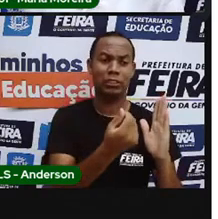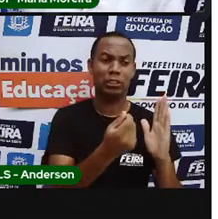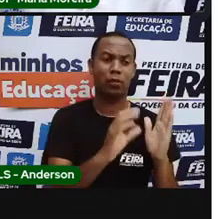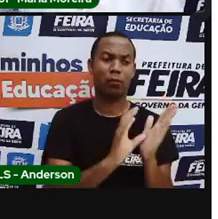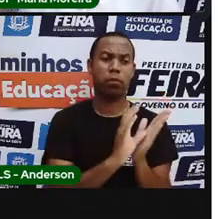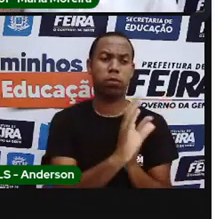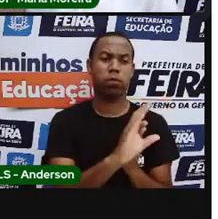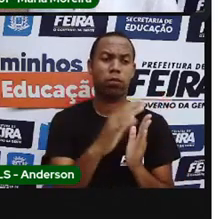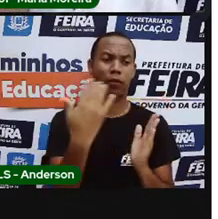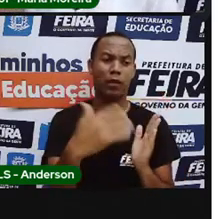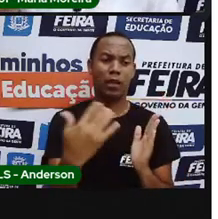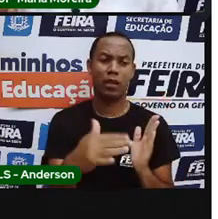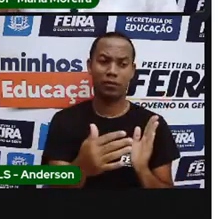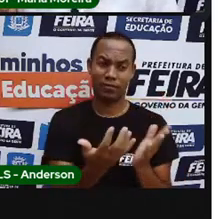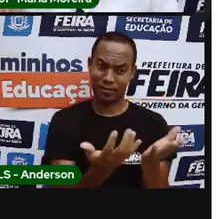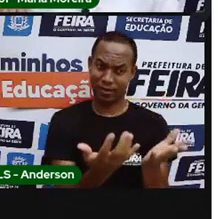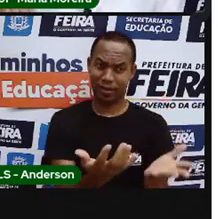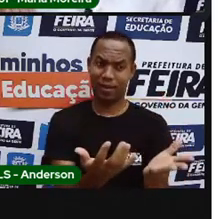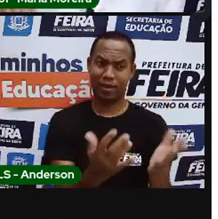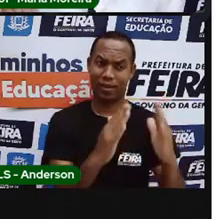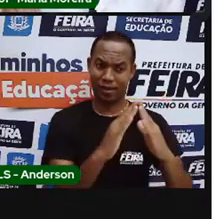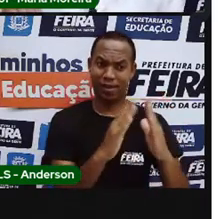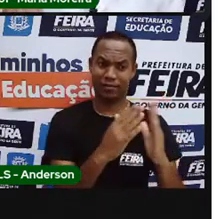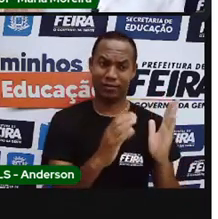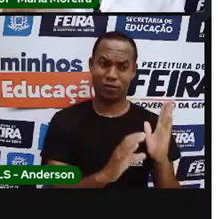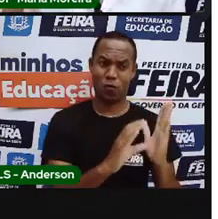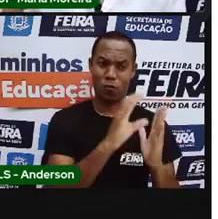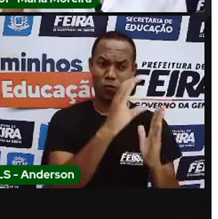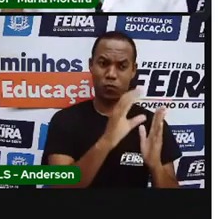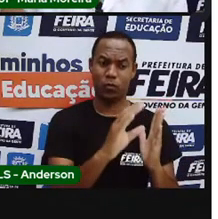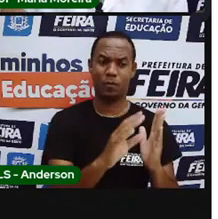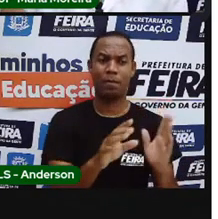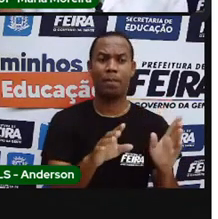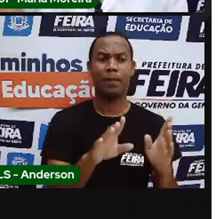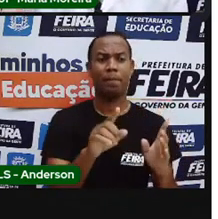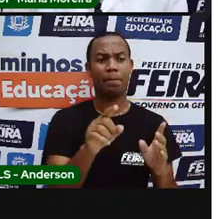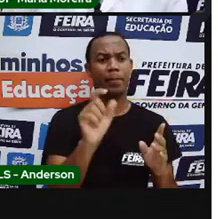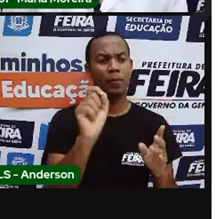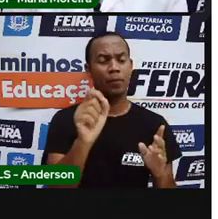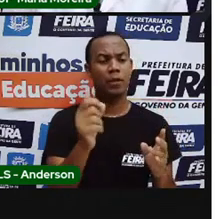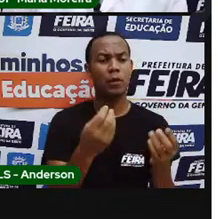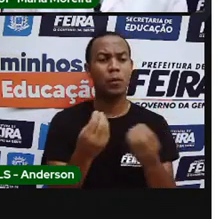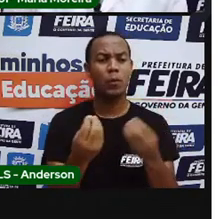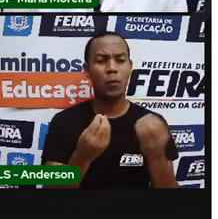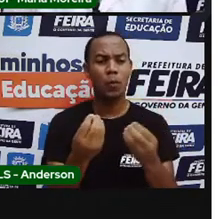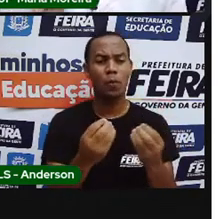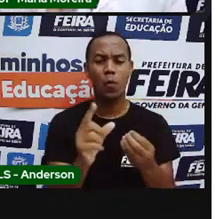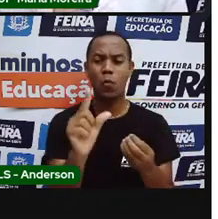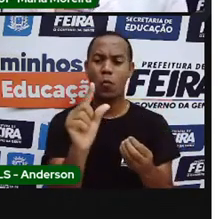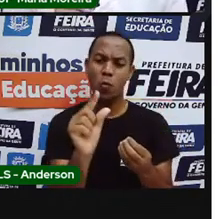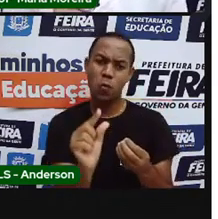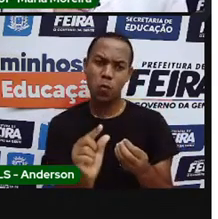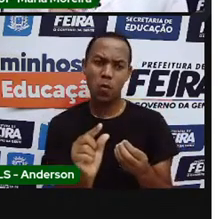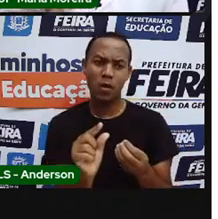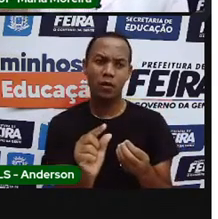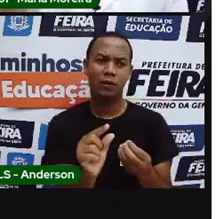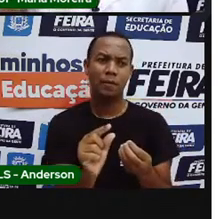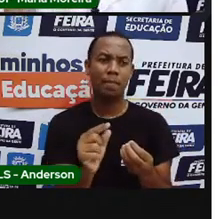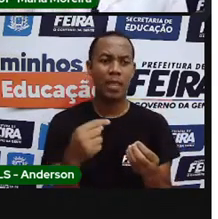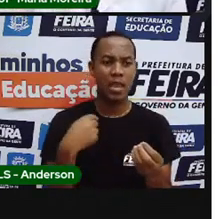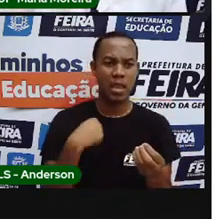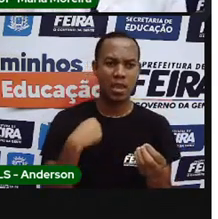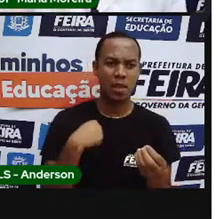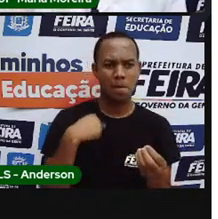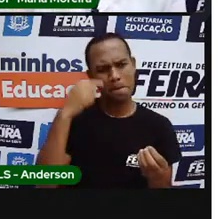mais alta. Então, eu acredito que vocês não queiram isso pra casa de vocês. Então, assim, eu estou economizando ou não estou? Eu me